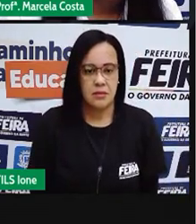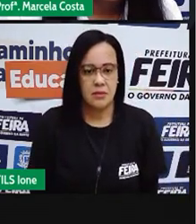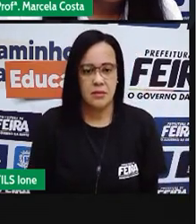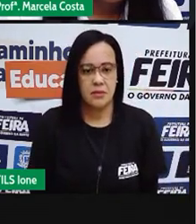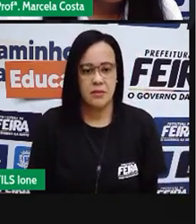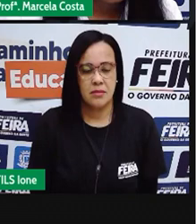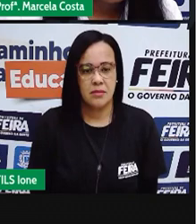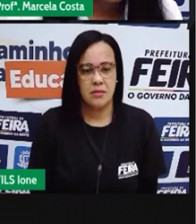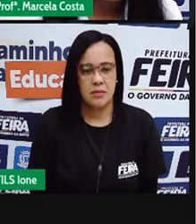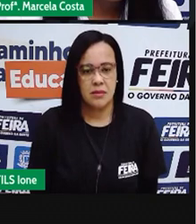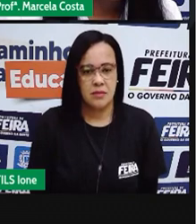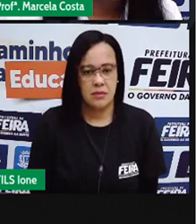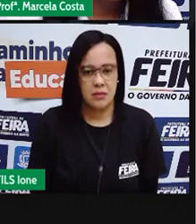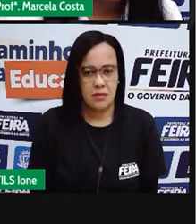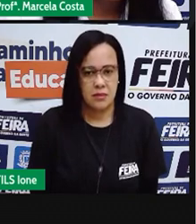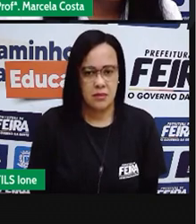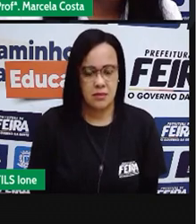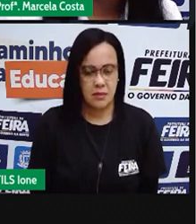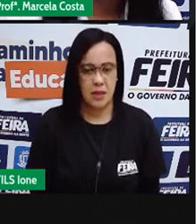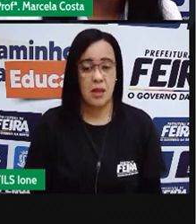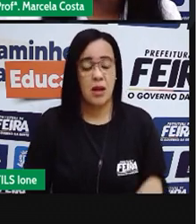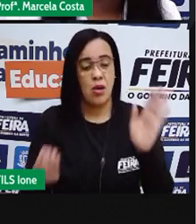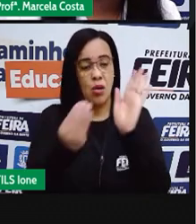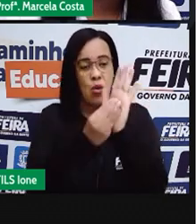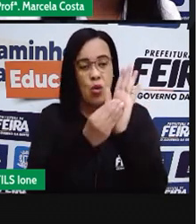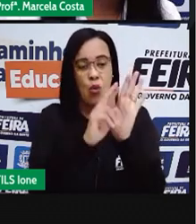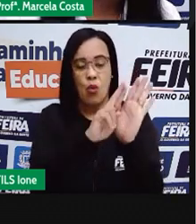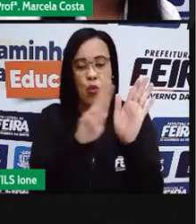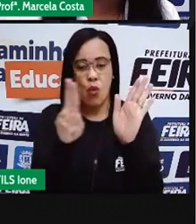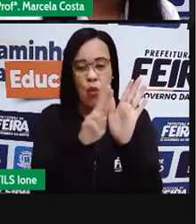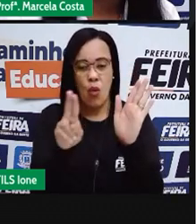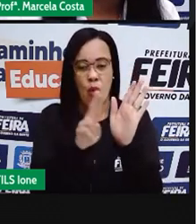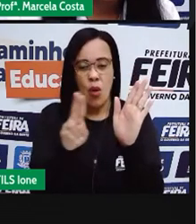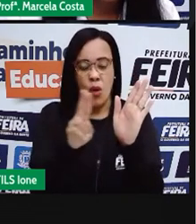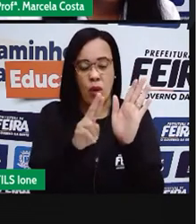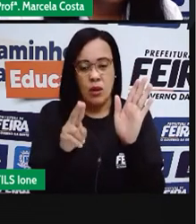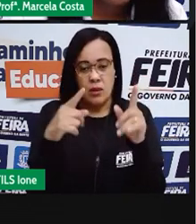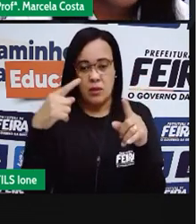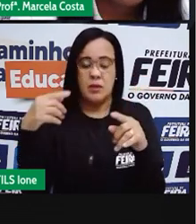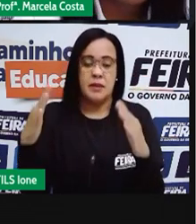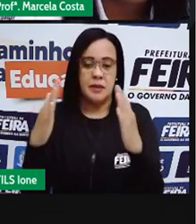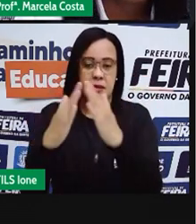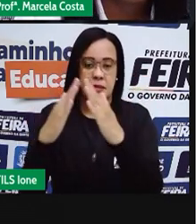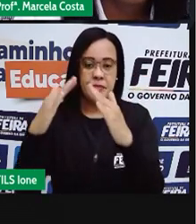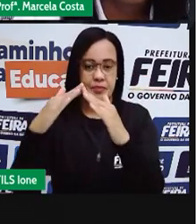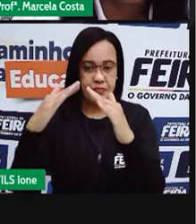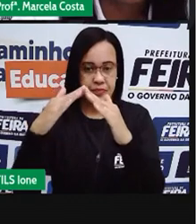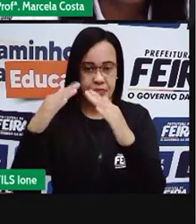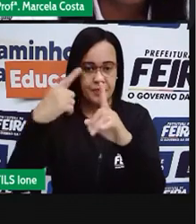Nossa Senhora do Rio Vamos ver...